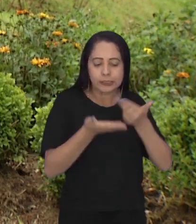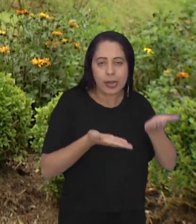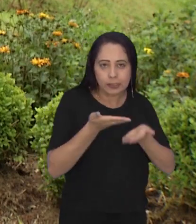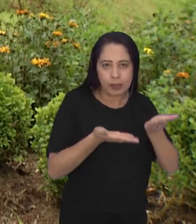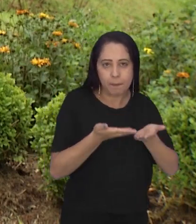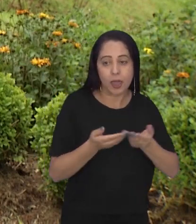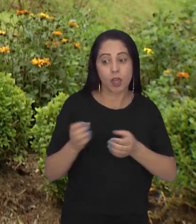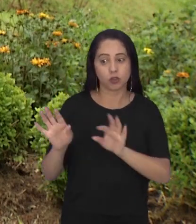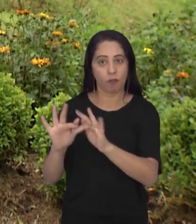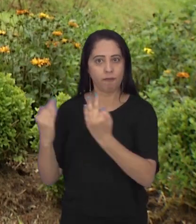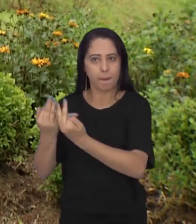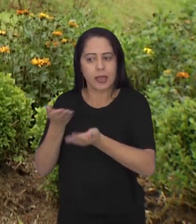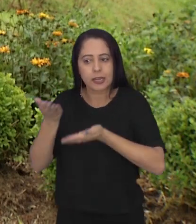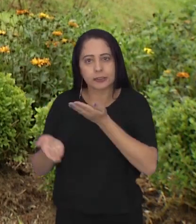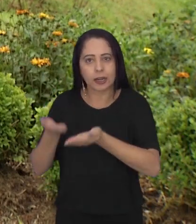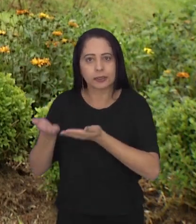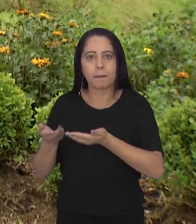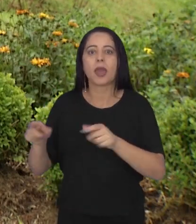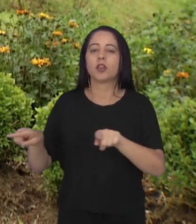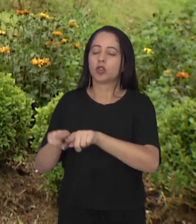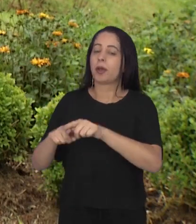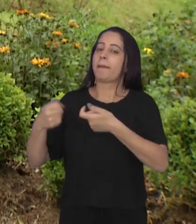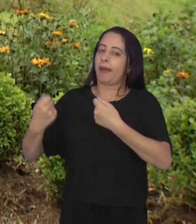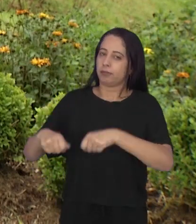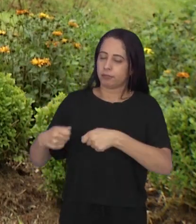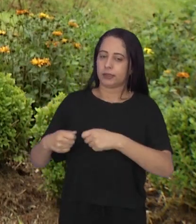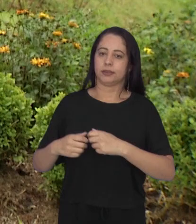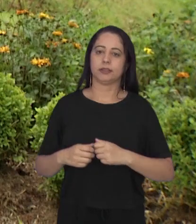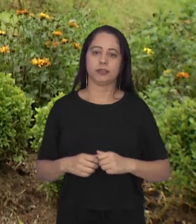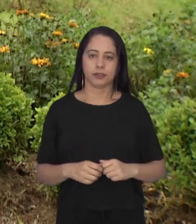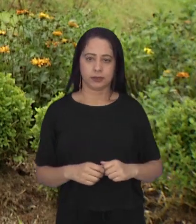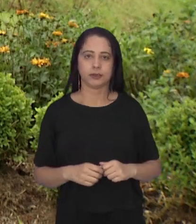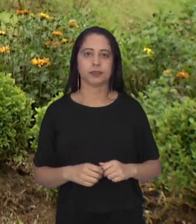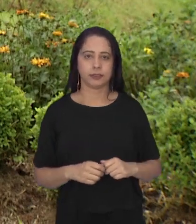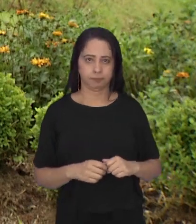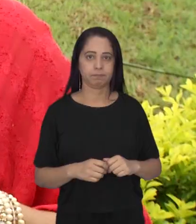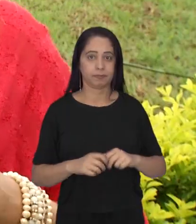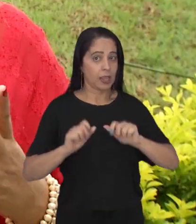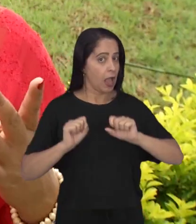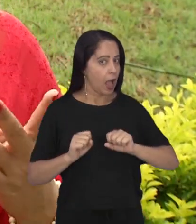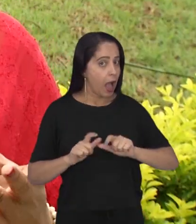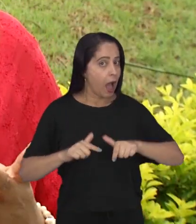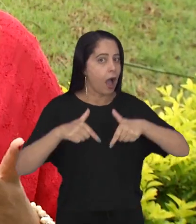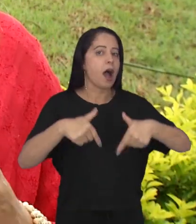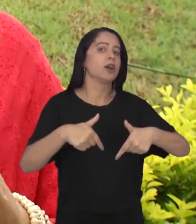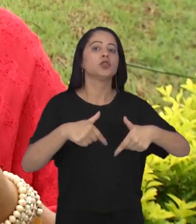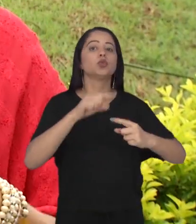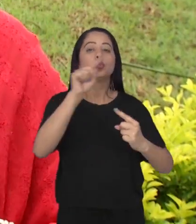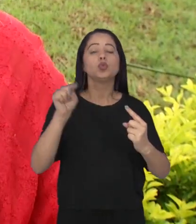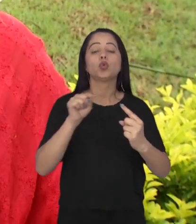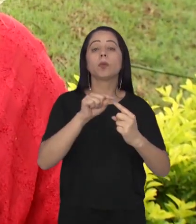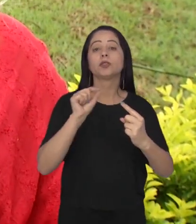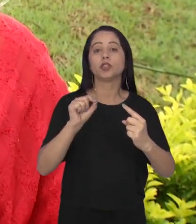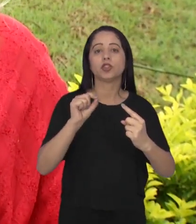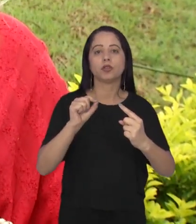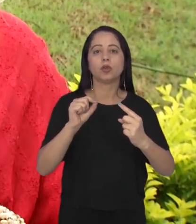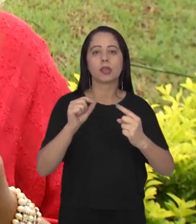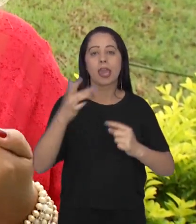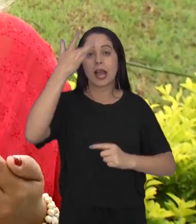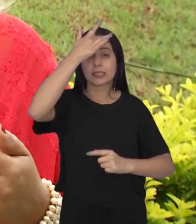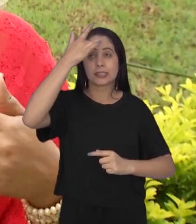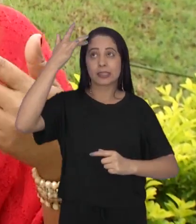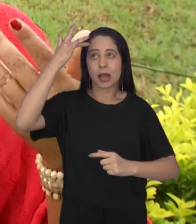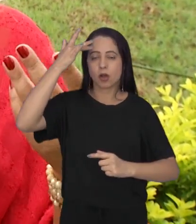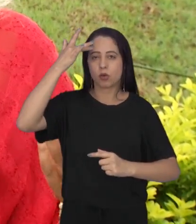e familiares também recebam acompanhamento psicológico. E a iniciativa que tem como objetivo